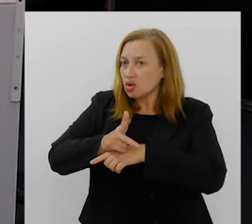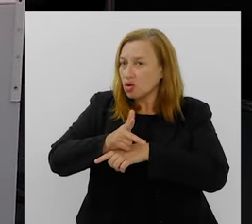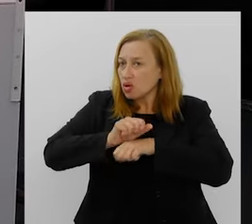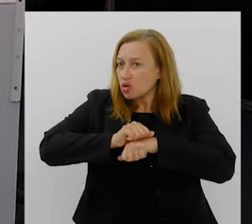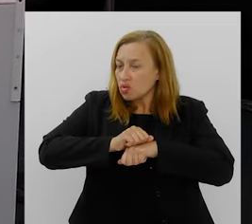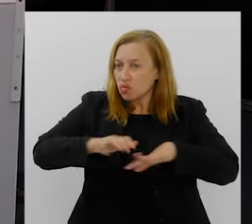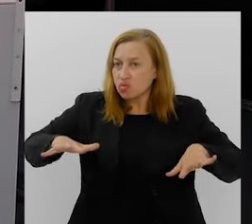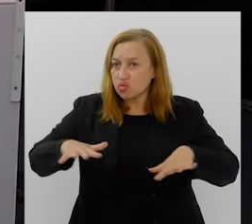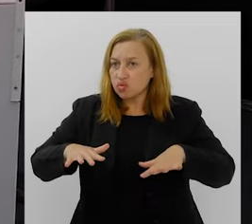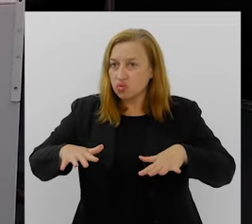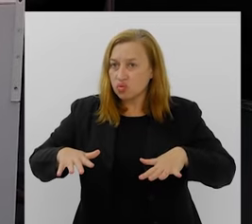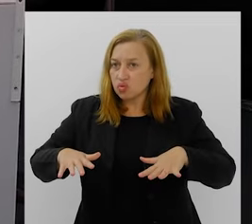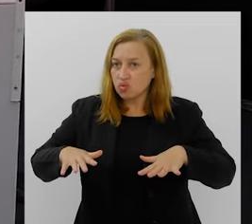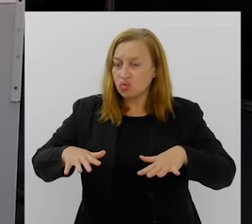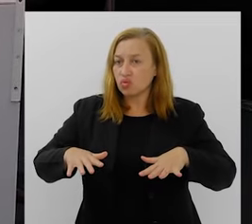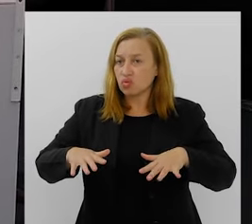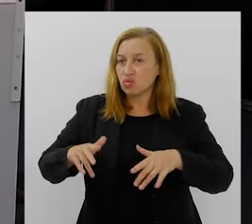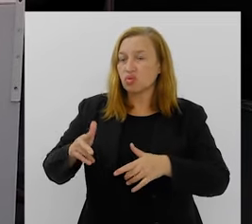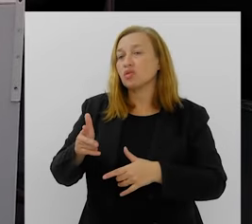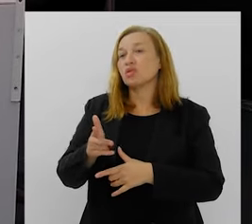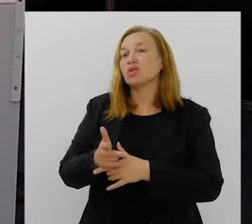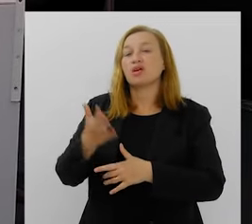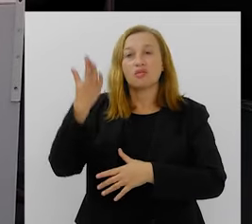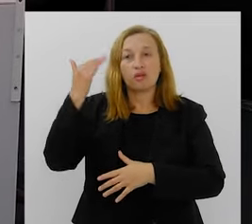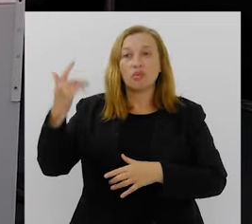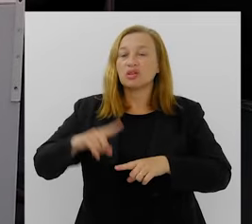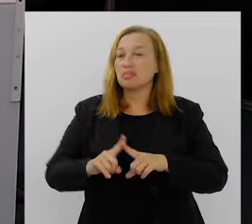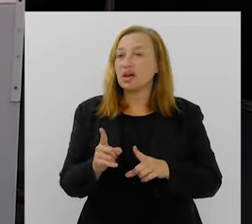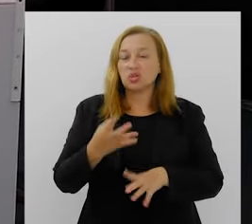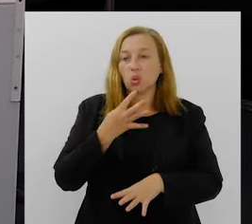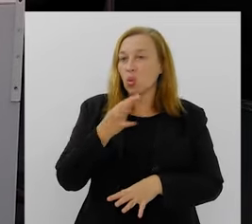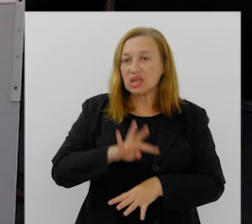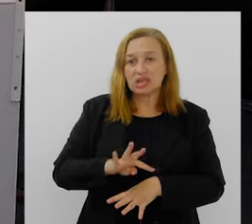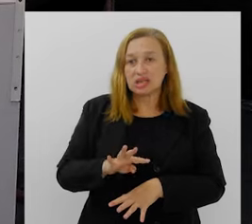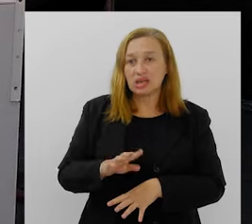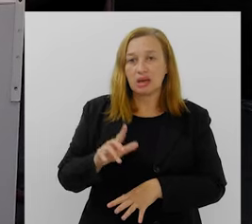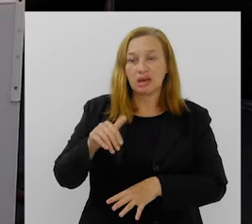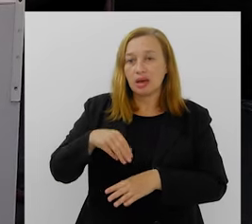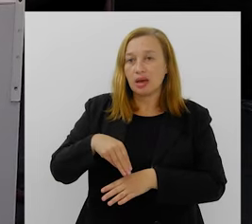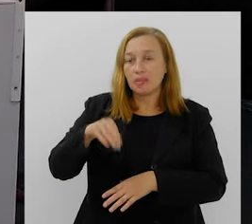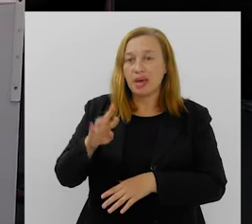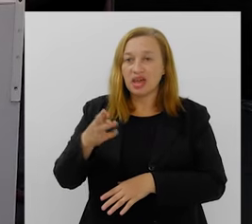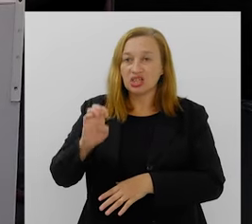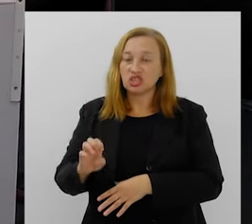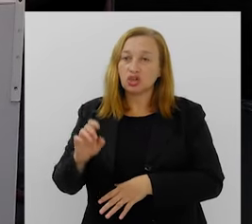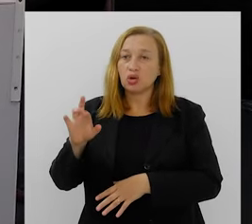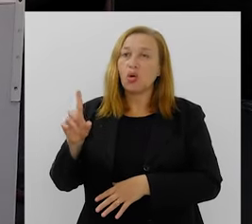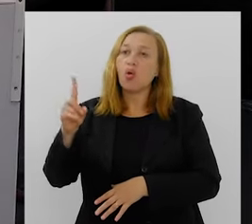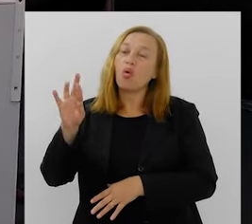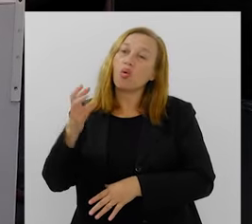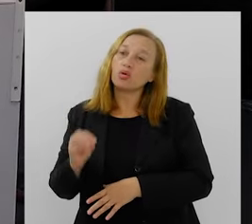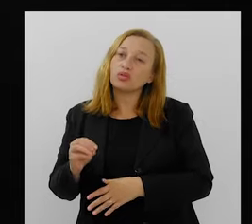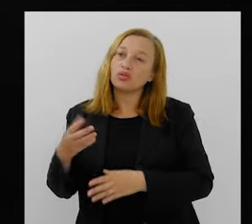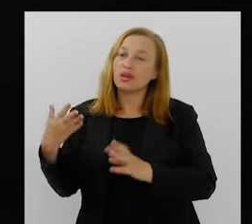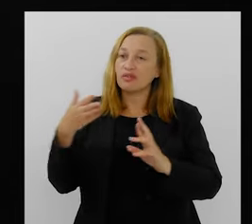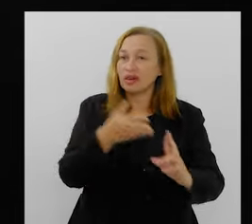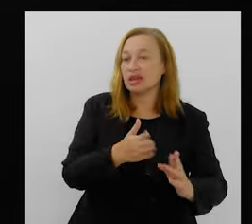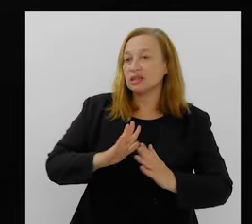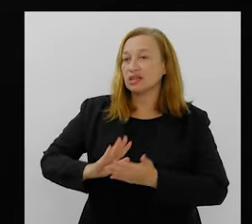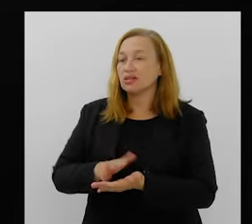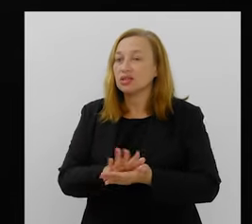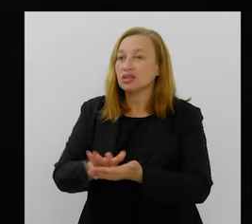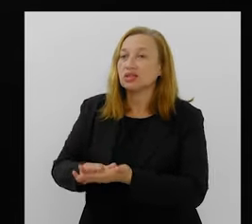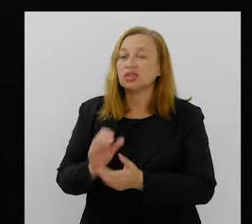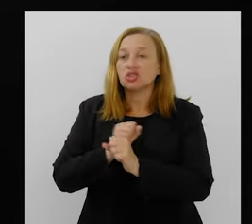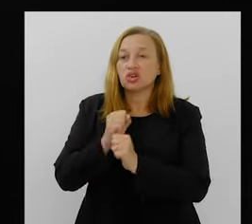mil visualizações em duas horas. Eles são super famosos. Mas eles não conheciam o Mestre Louro, que foi referência na escola por tantos